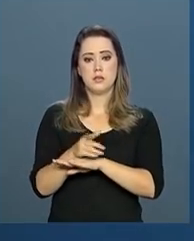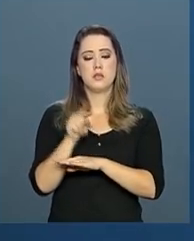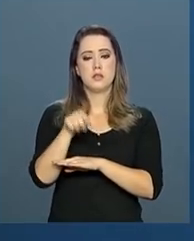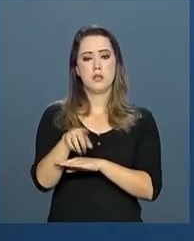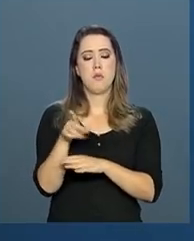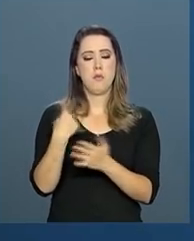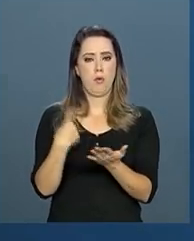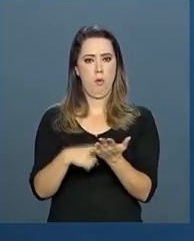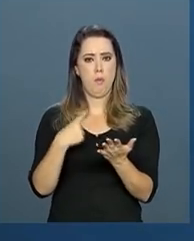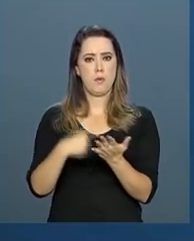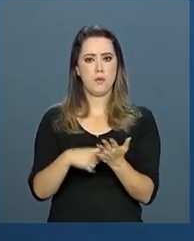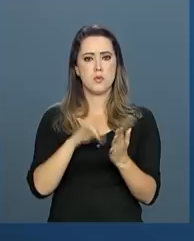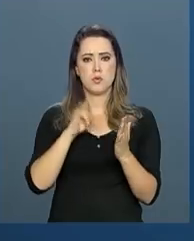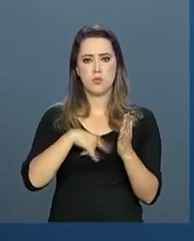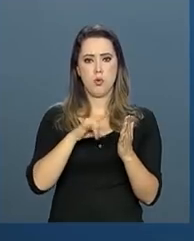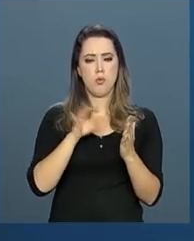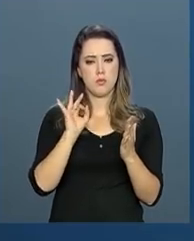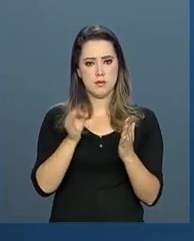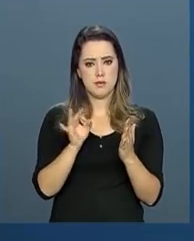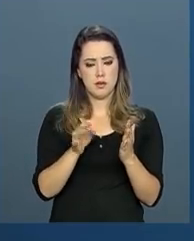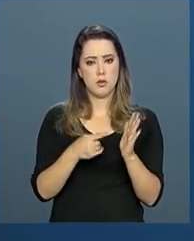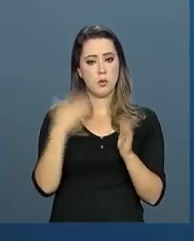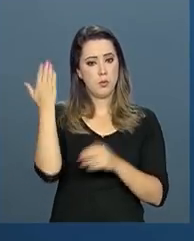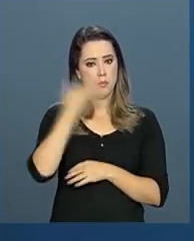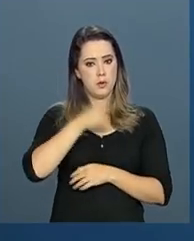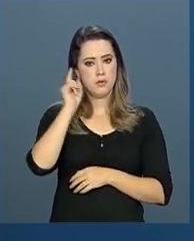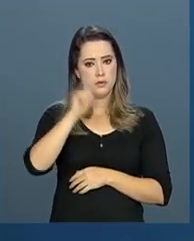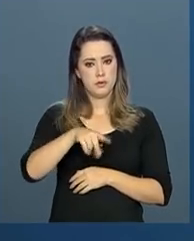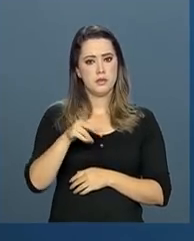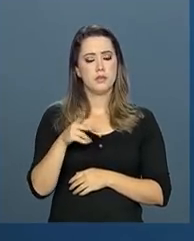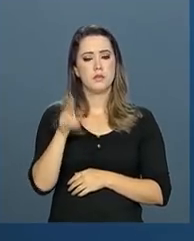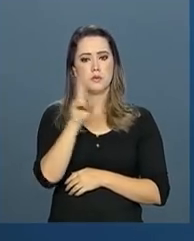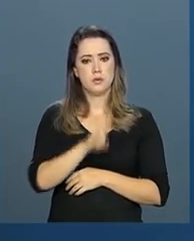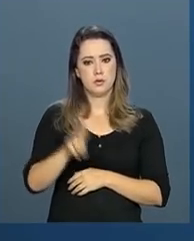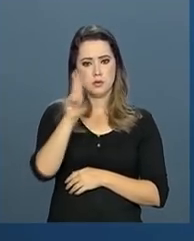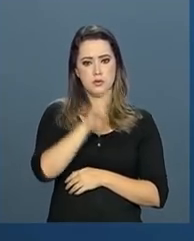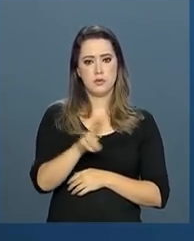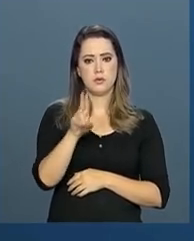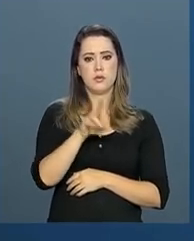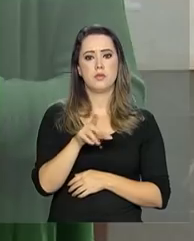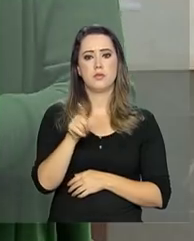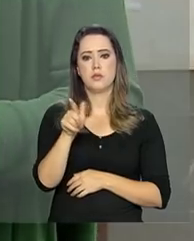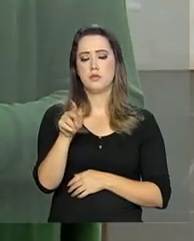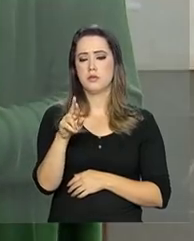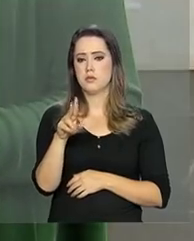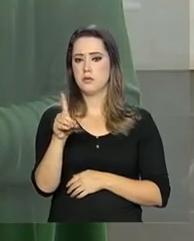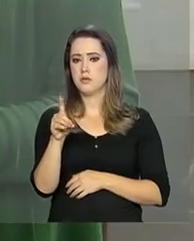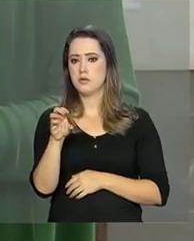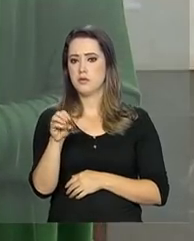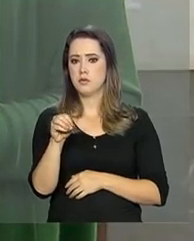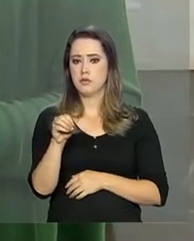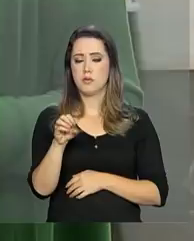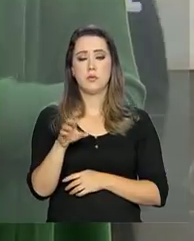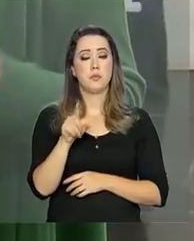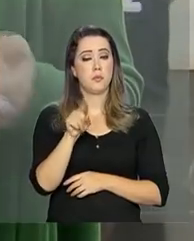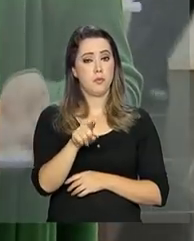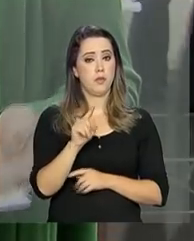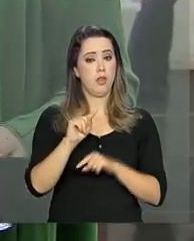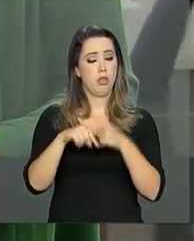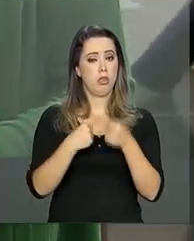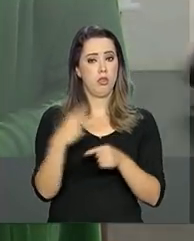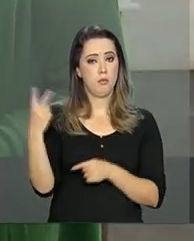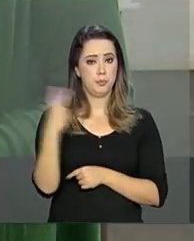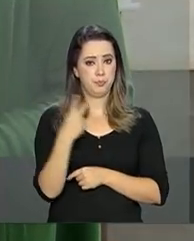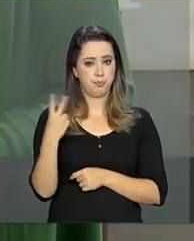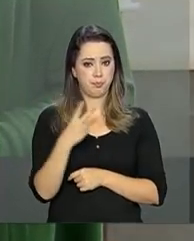confirmar os seus dados e provar que realmente é o usuário do cadastro. A partir desse segundo semestre, além da